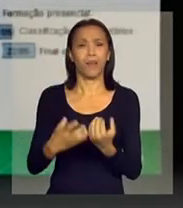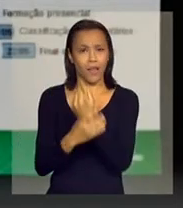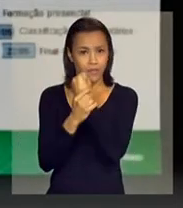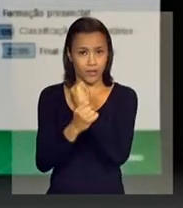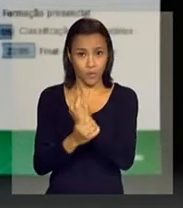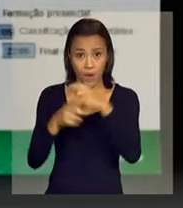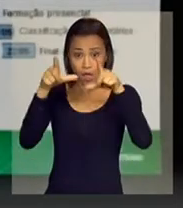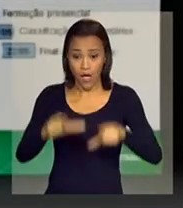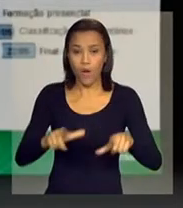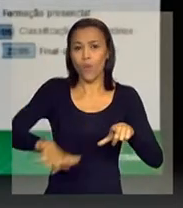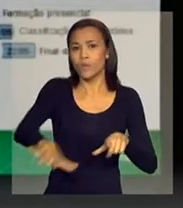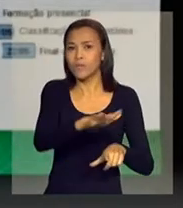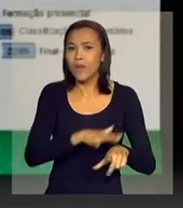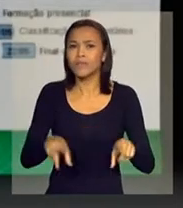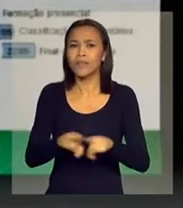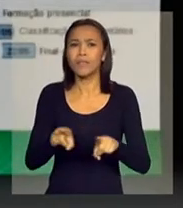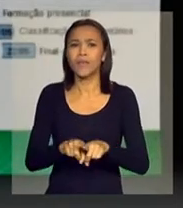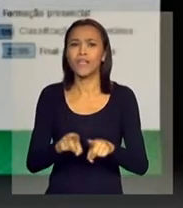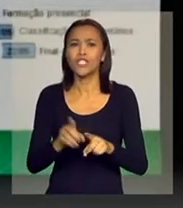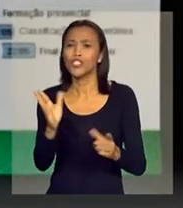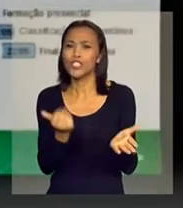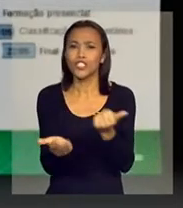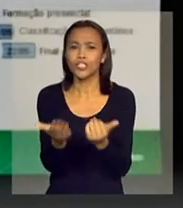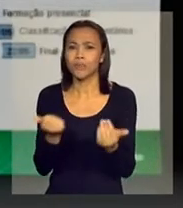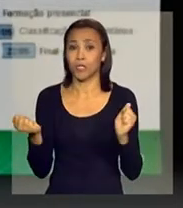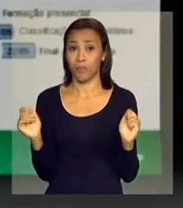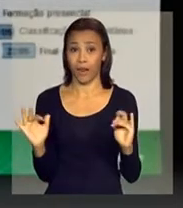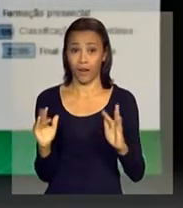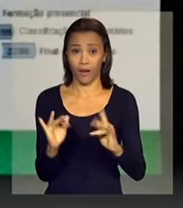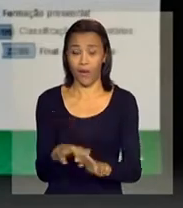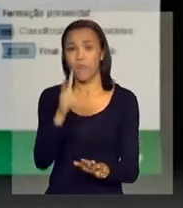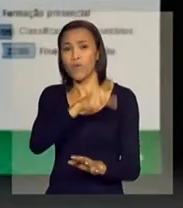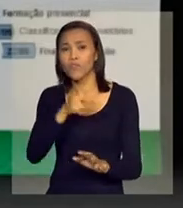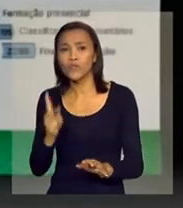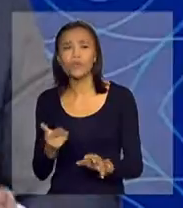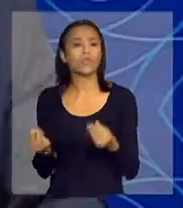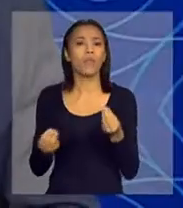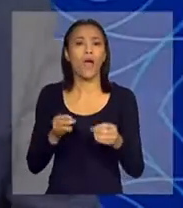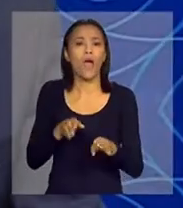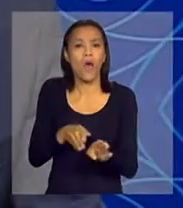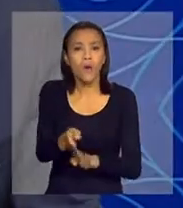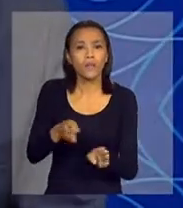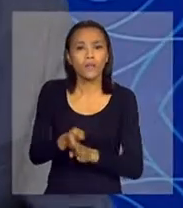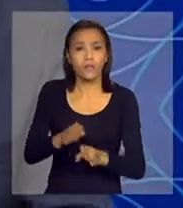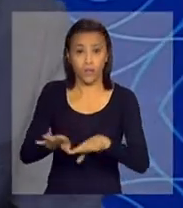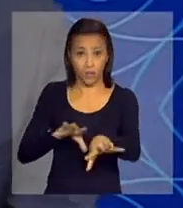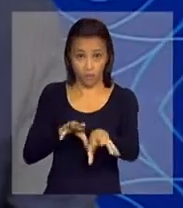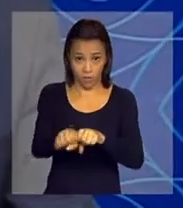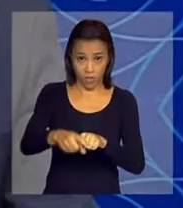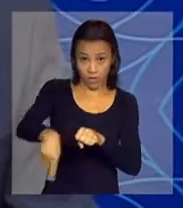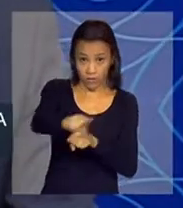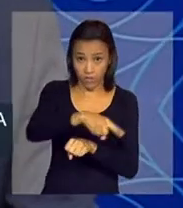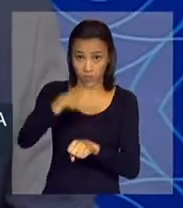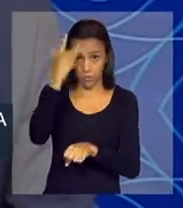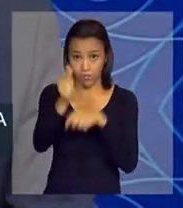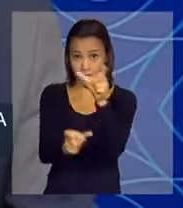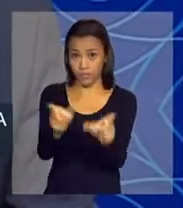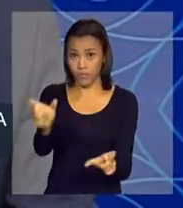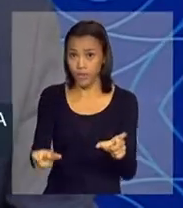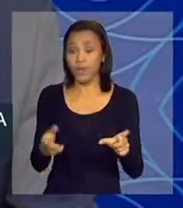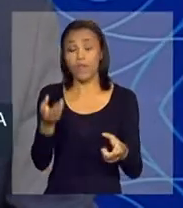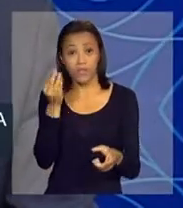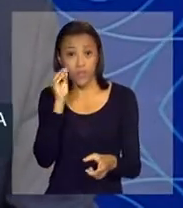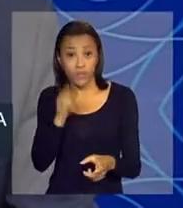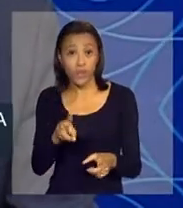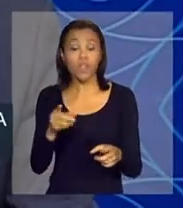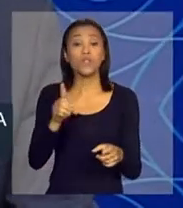e da mobilização de professores para o processo de formação presencial, que é, no finalzinho, conforme está dito ali,